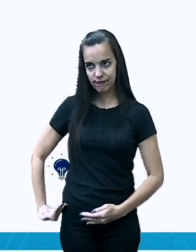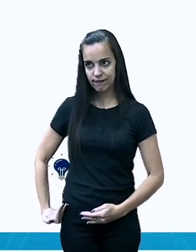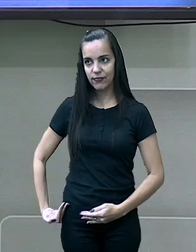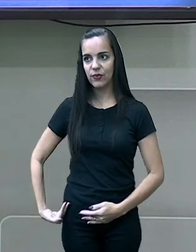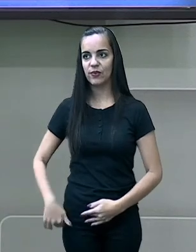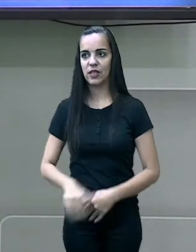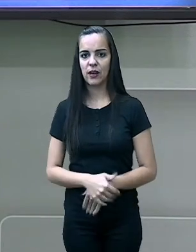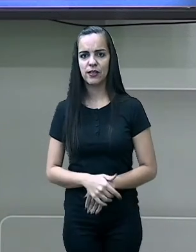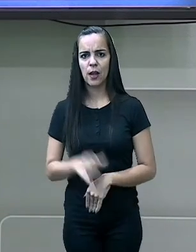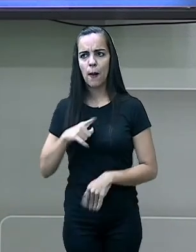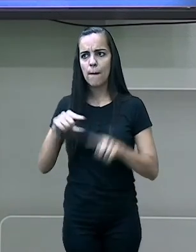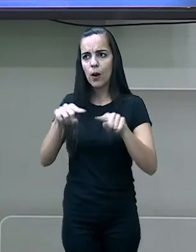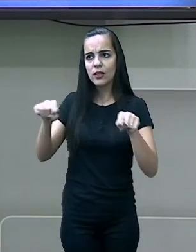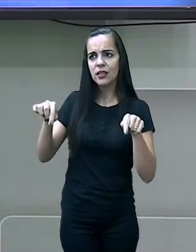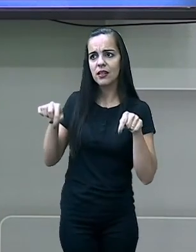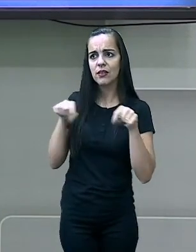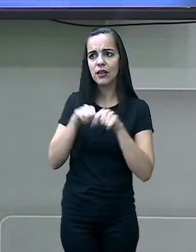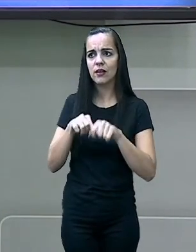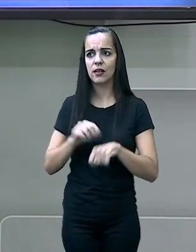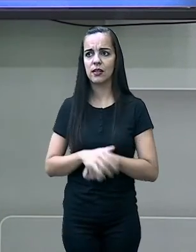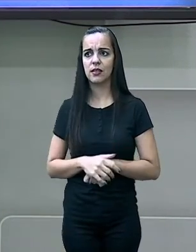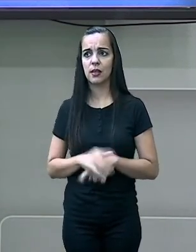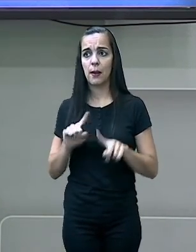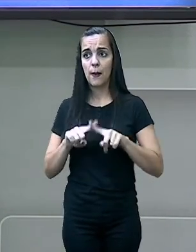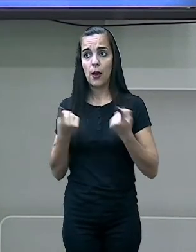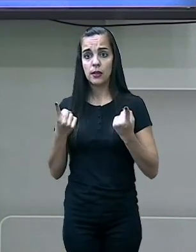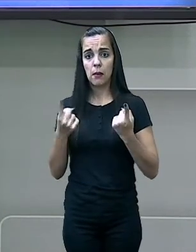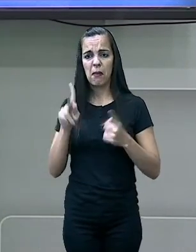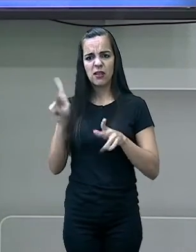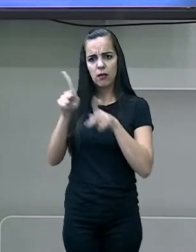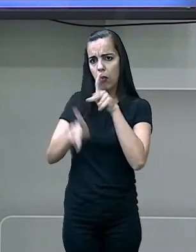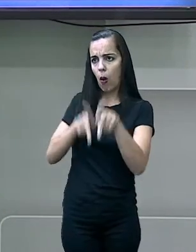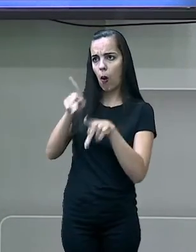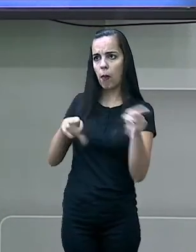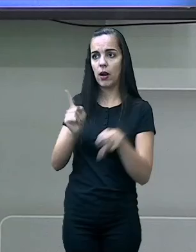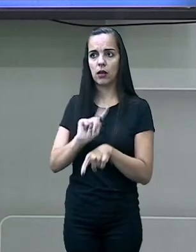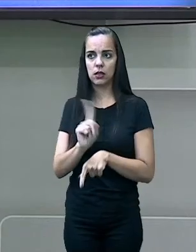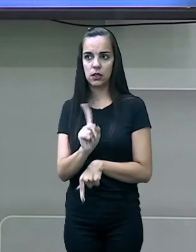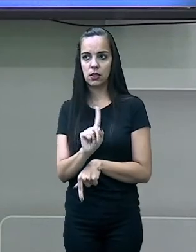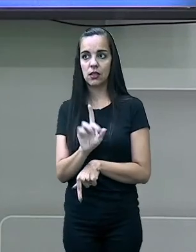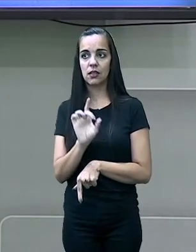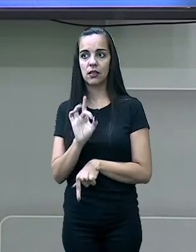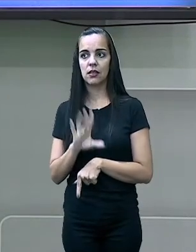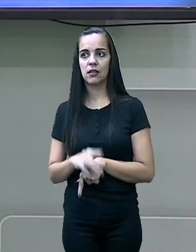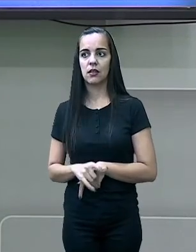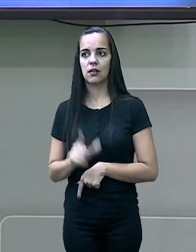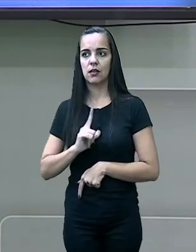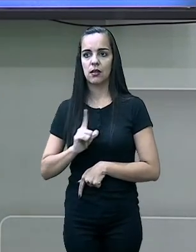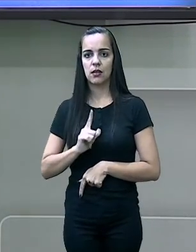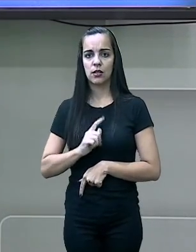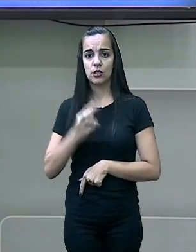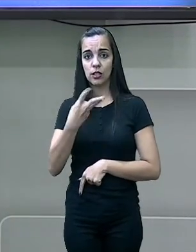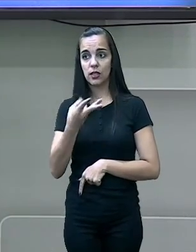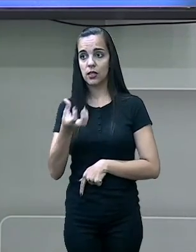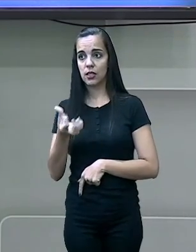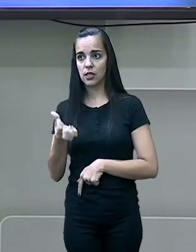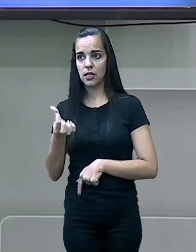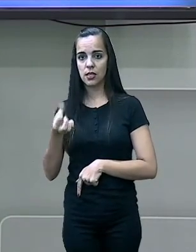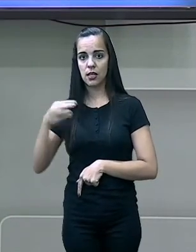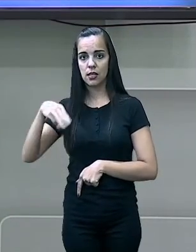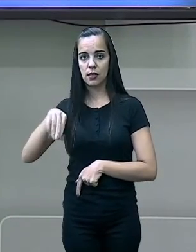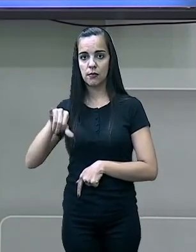sua área é habitada. Mas ele não é um país populoso, porque ele só tem 36 mil habitantes.